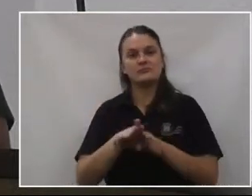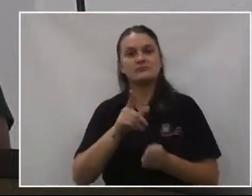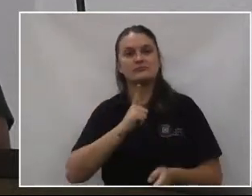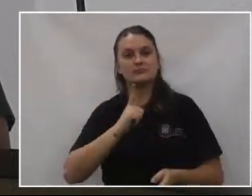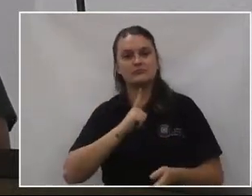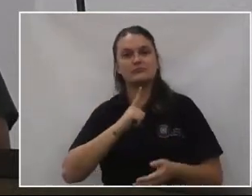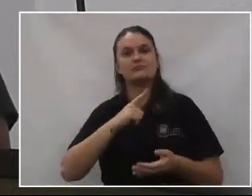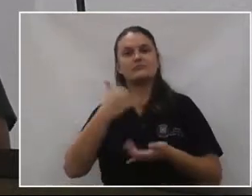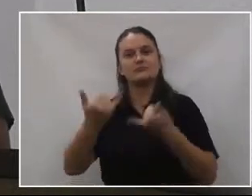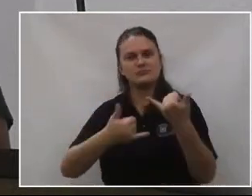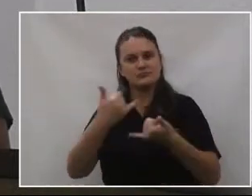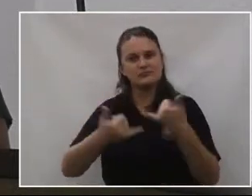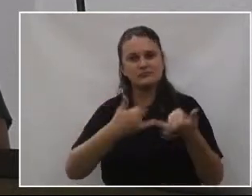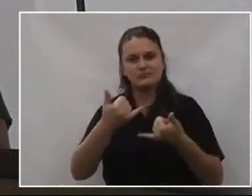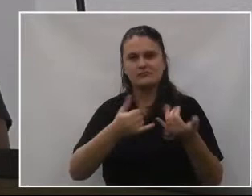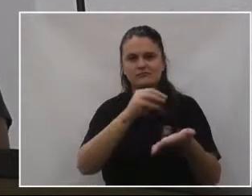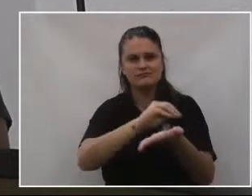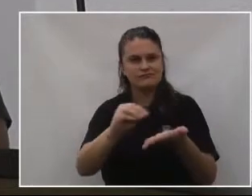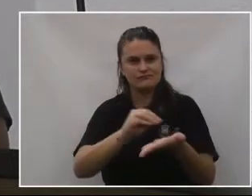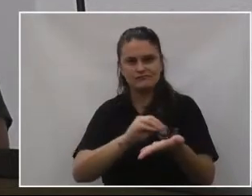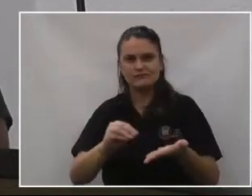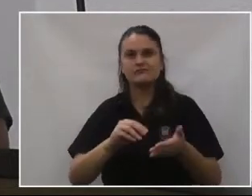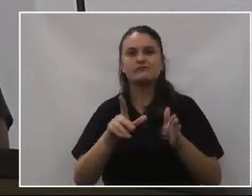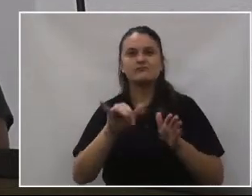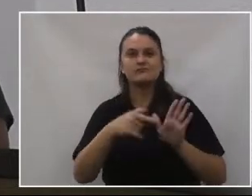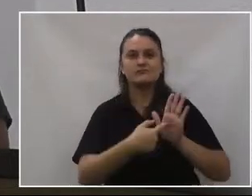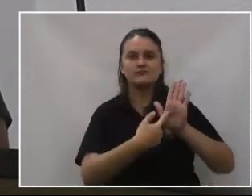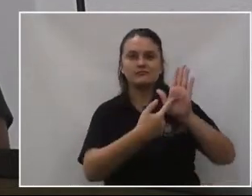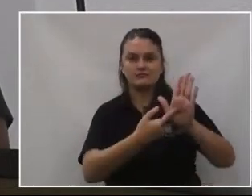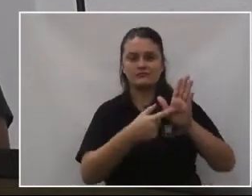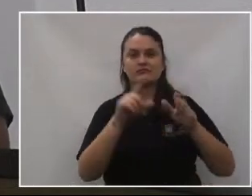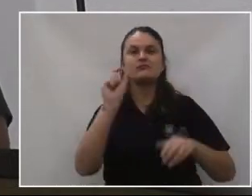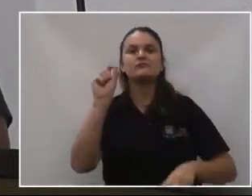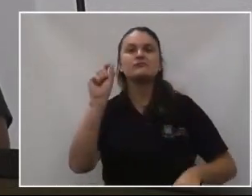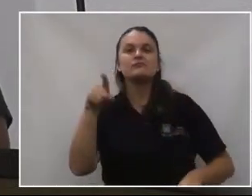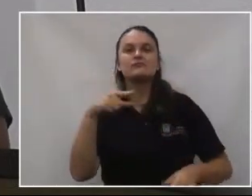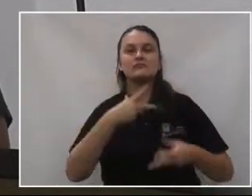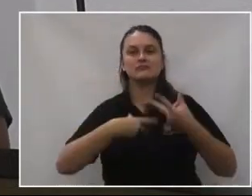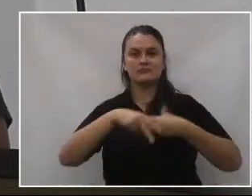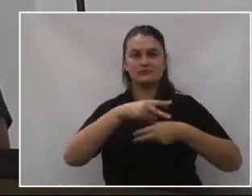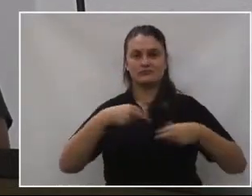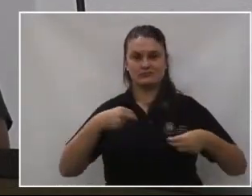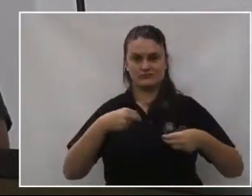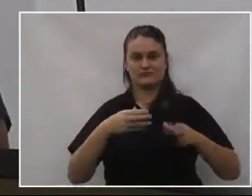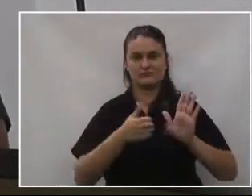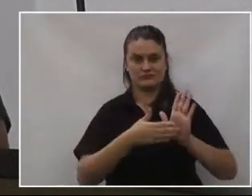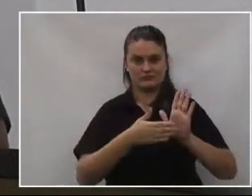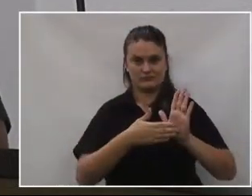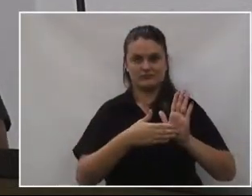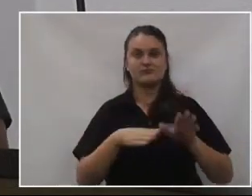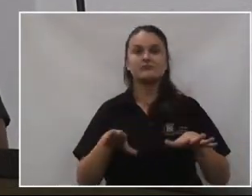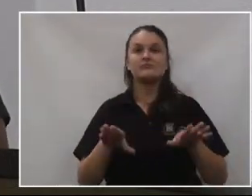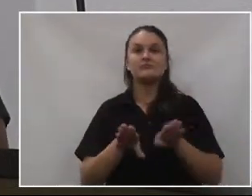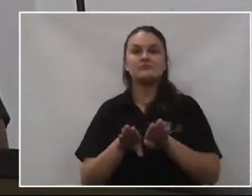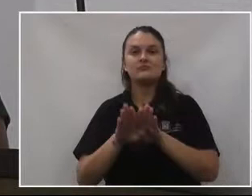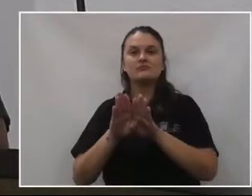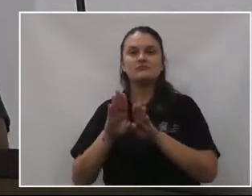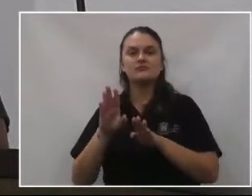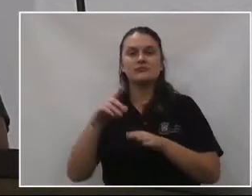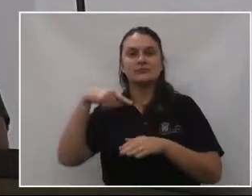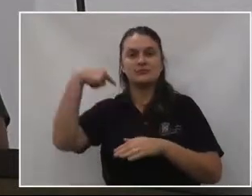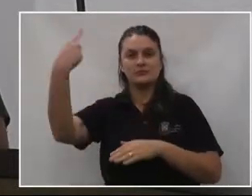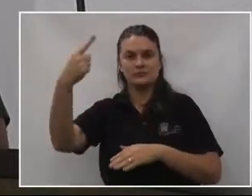também alguns jogos, algumas brincadeiras, onde será mostrado o escotismo. Então, vai terminar no próximo